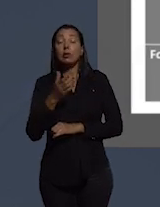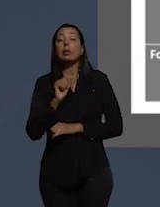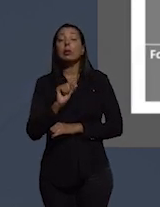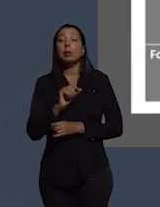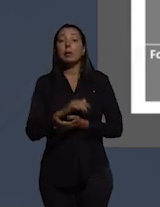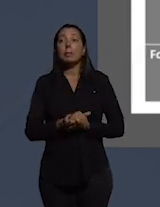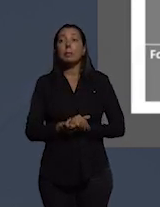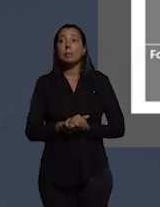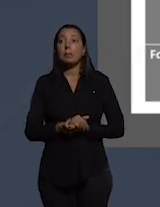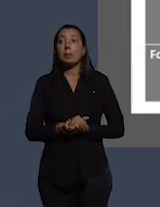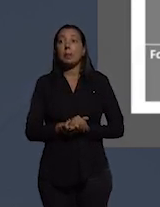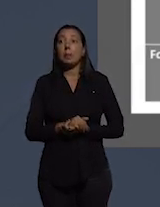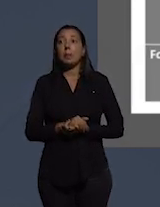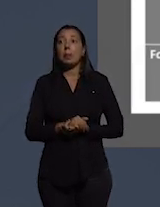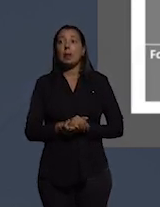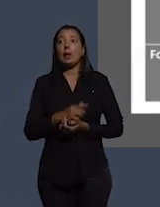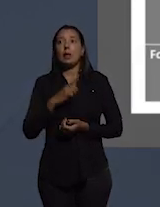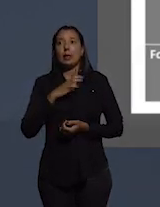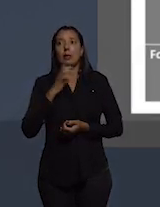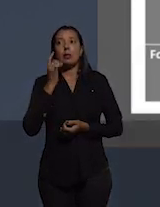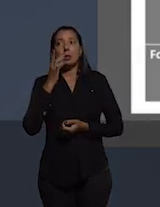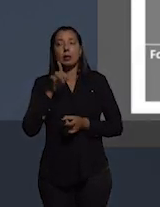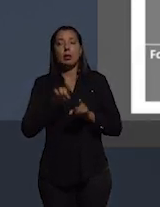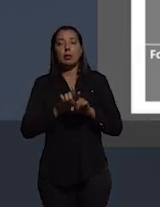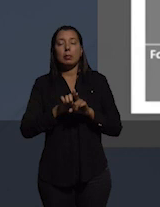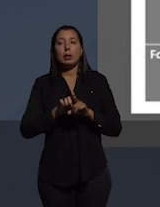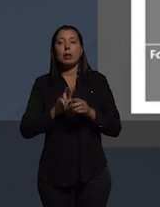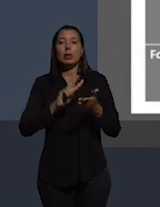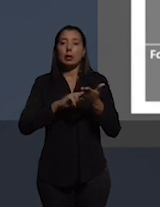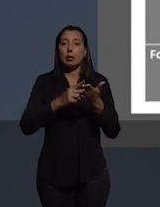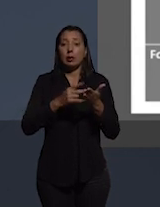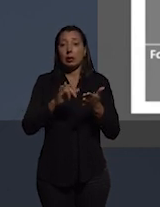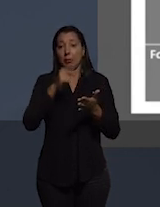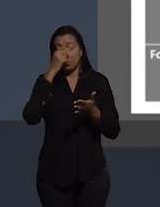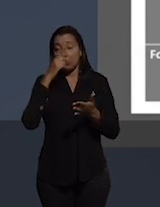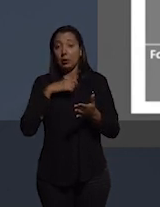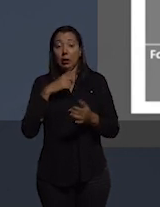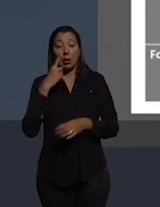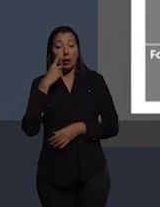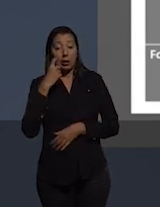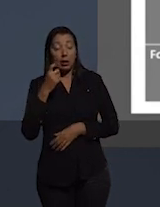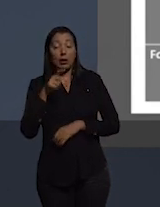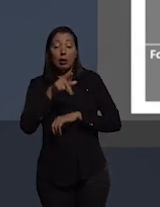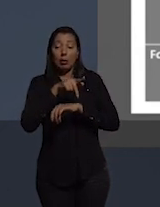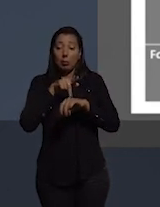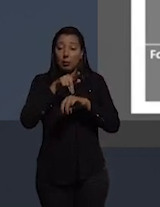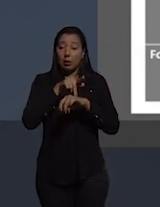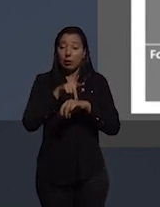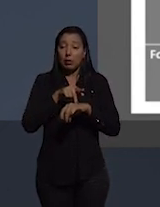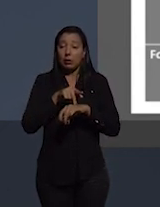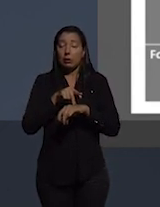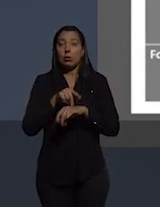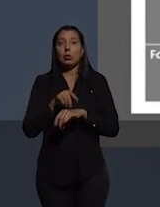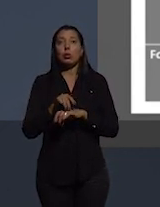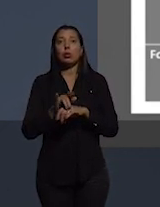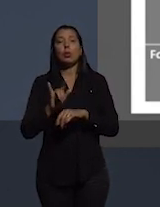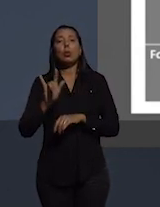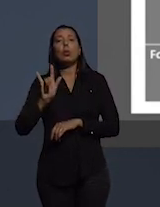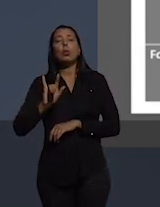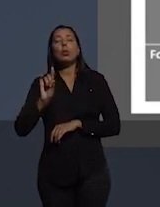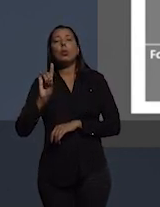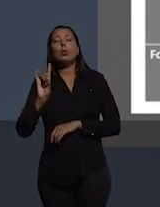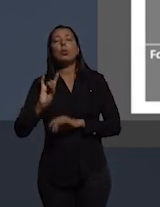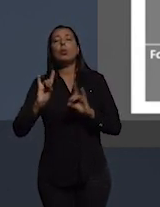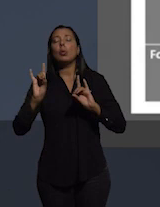terão facilidade em traduzir se alguém tiver interesse os países Uruguai, Chile e Costa Rica